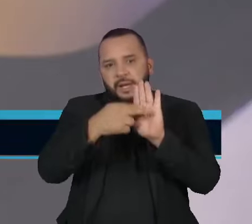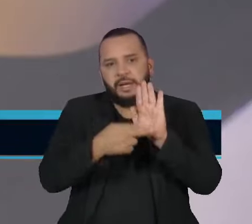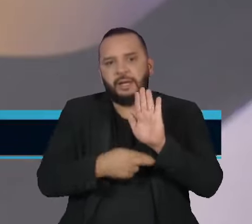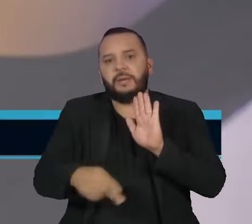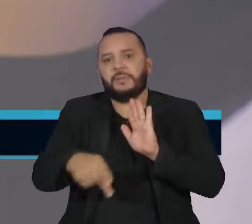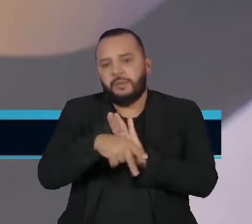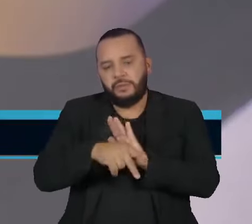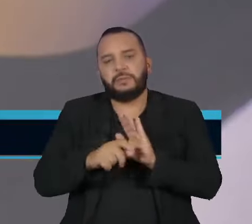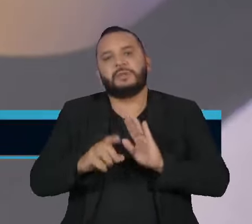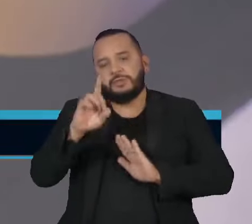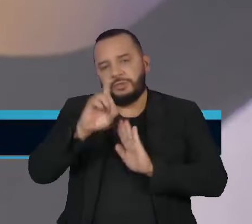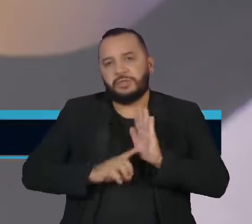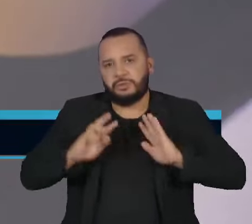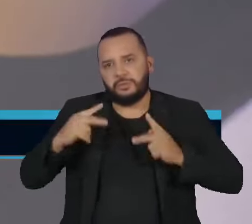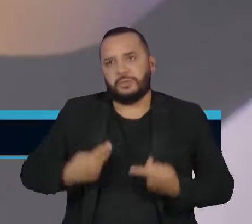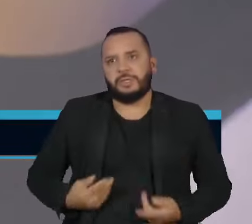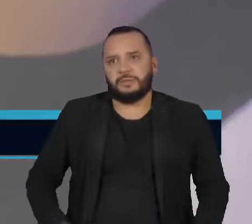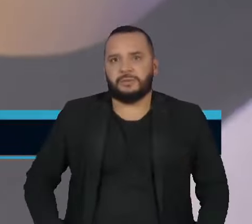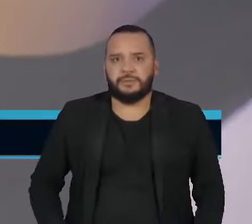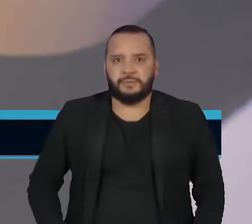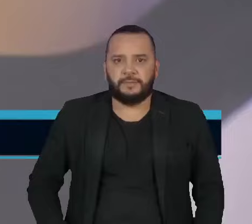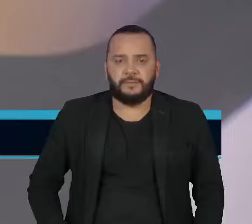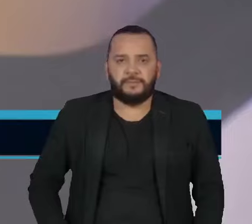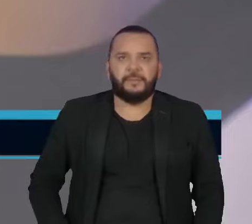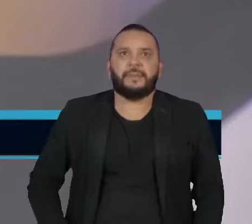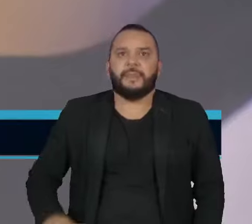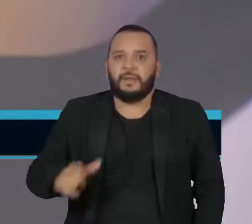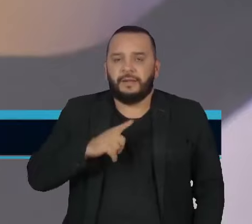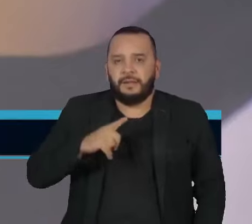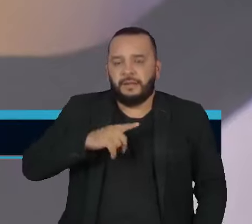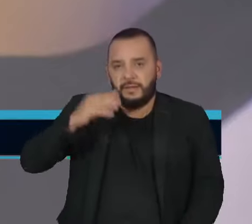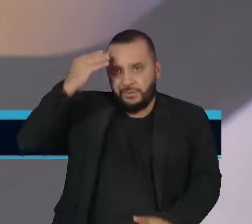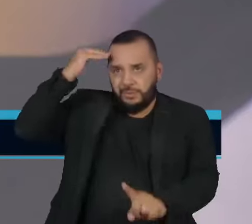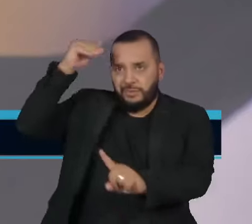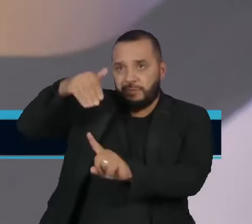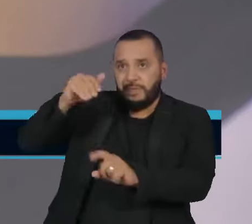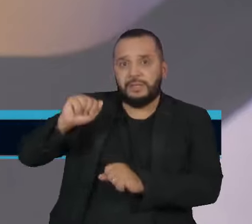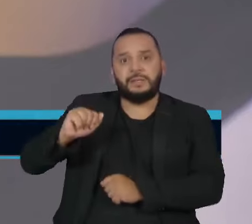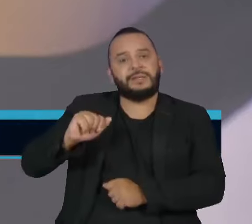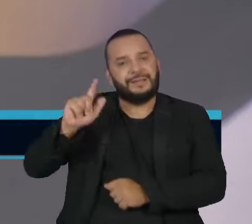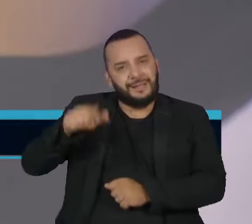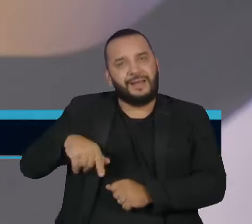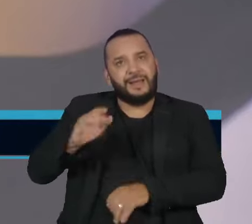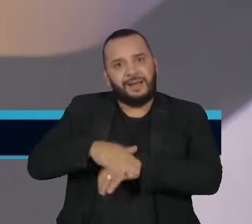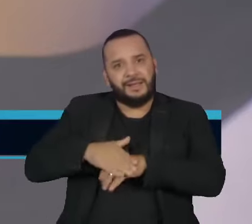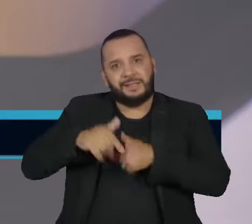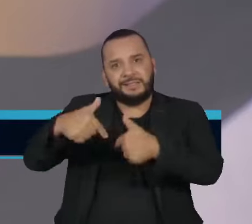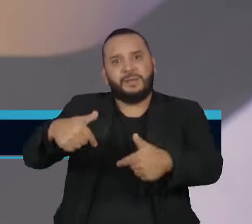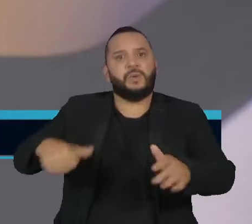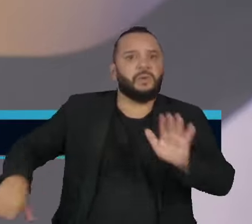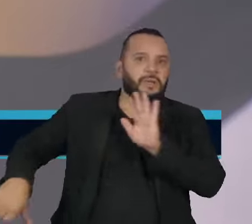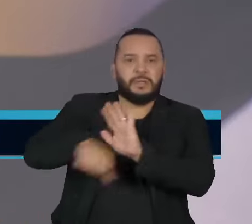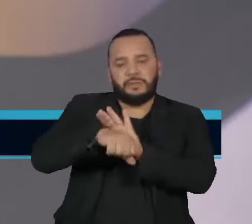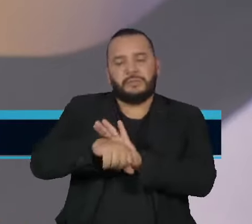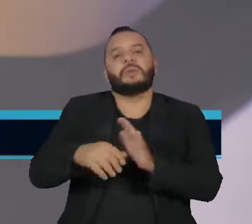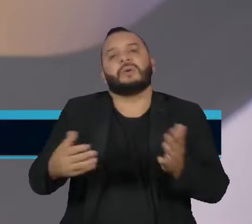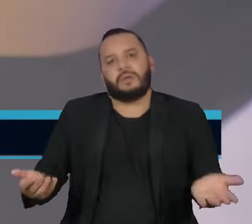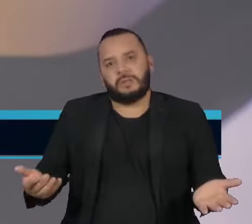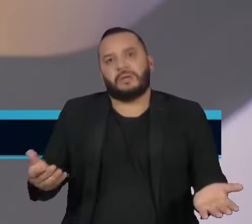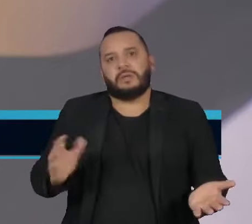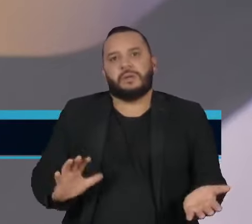A gente não pode ficar surpreso que venha uma condenação se a gente está falando de uma atuação ilegal e extrajudicial